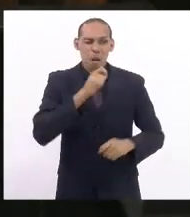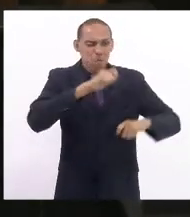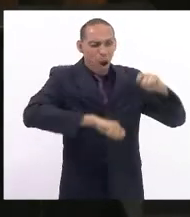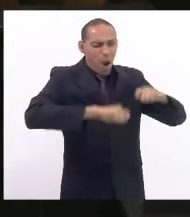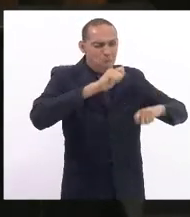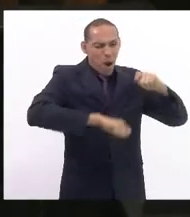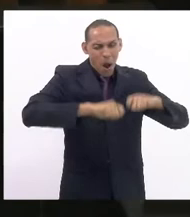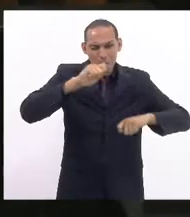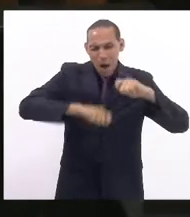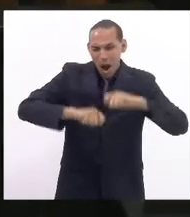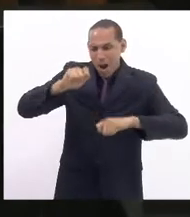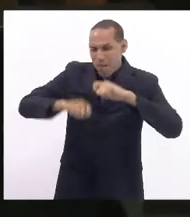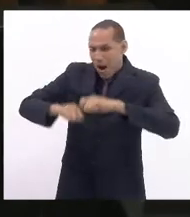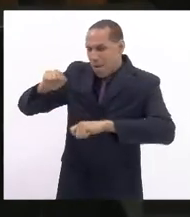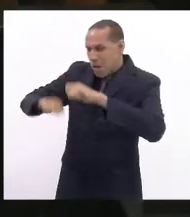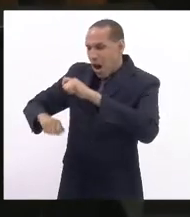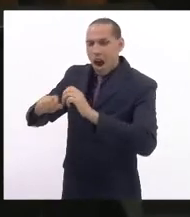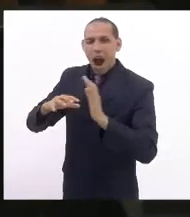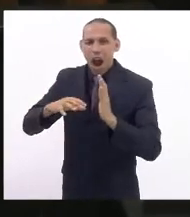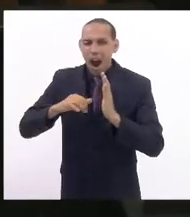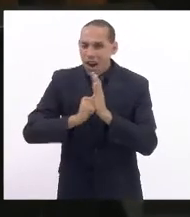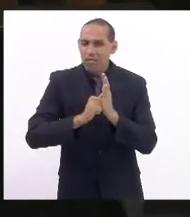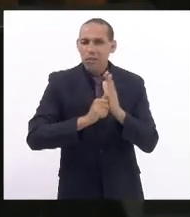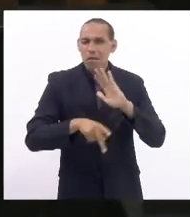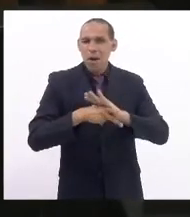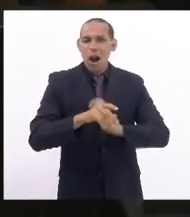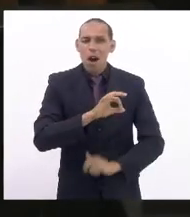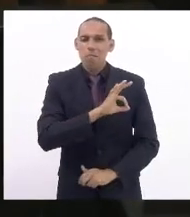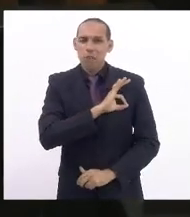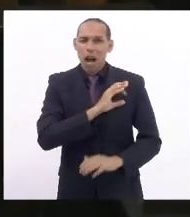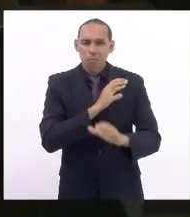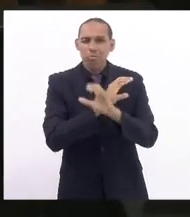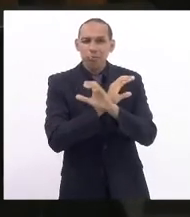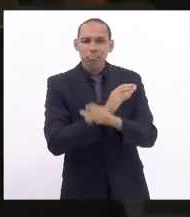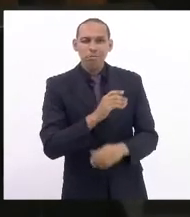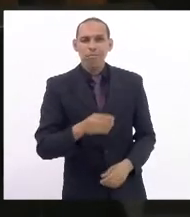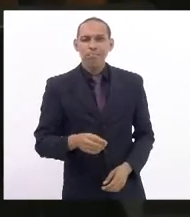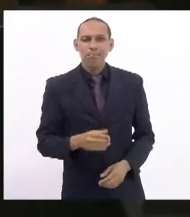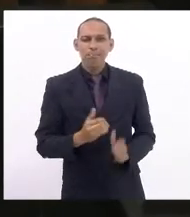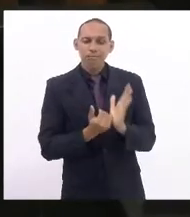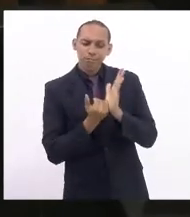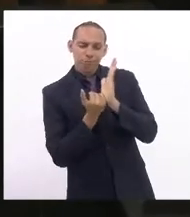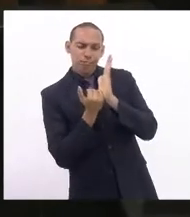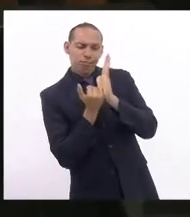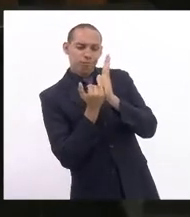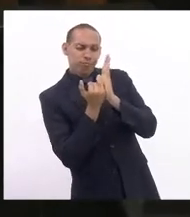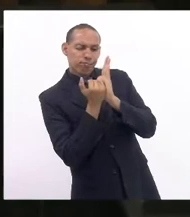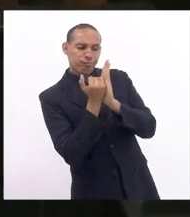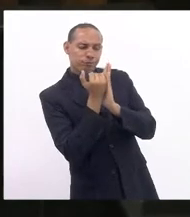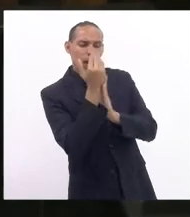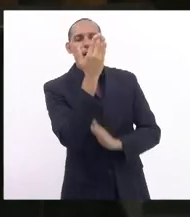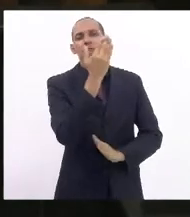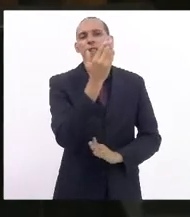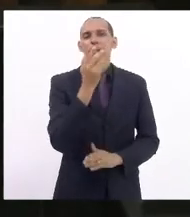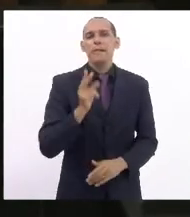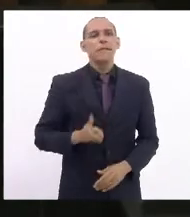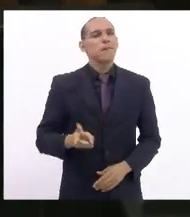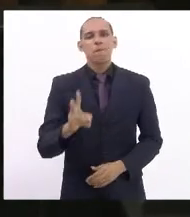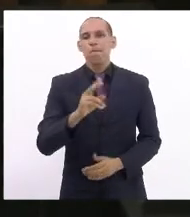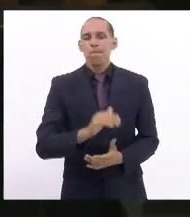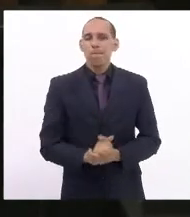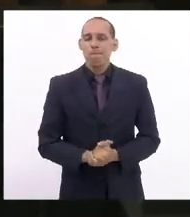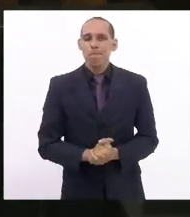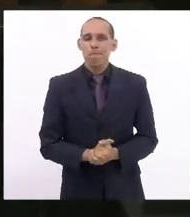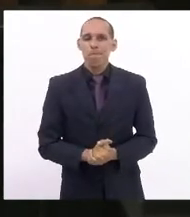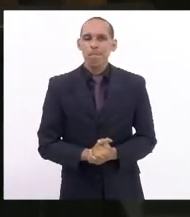registrados pela Polícia Civil é crescente, é crescente. As